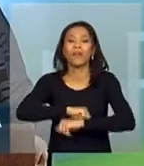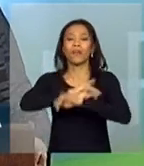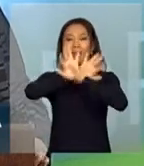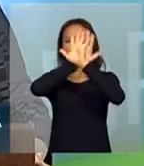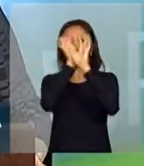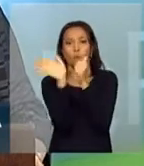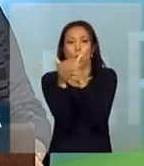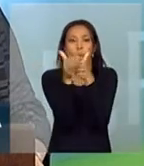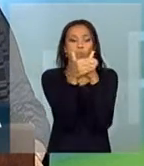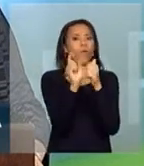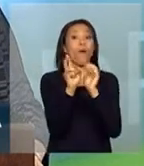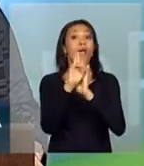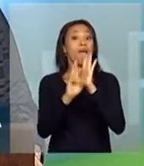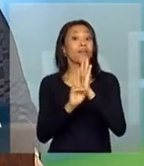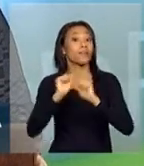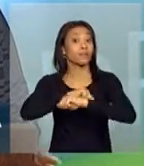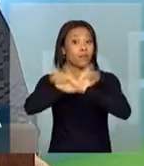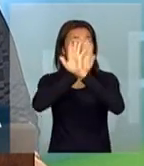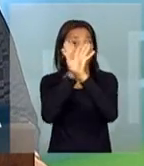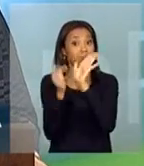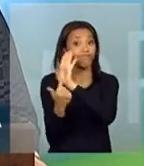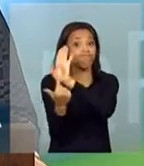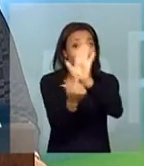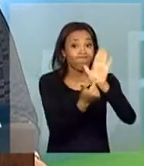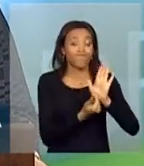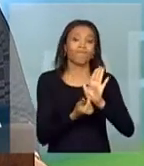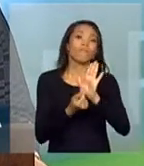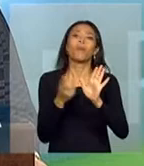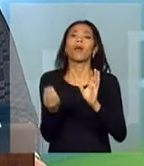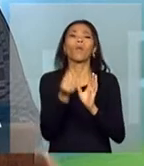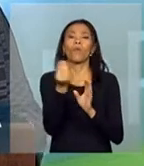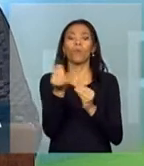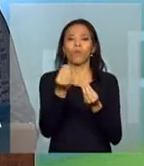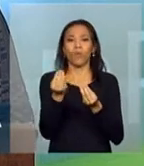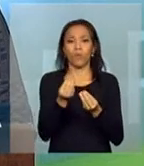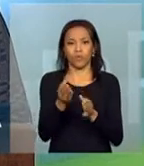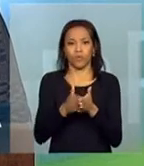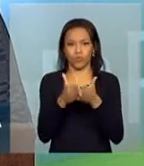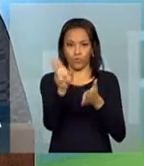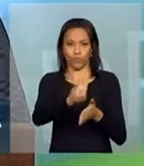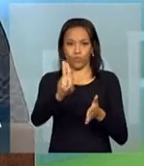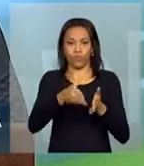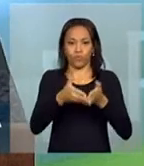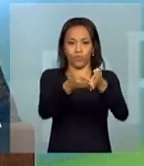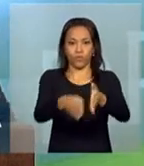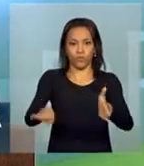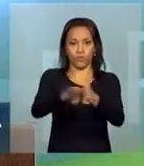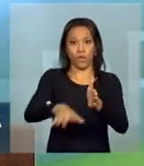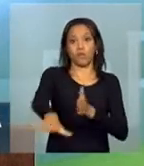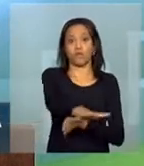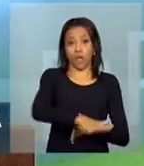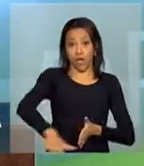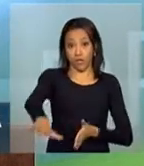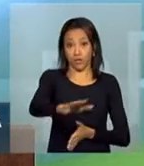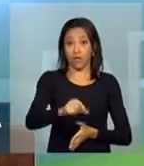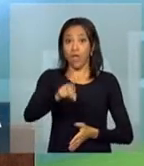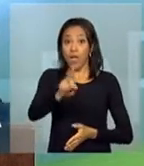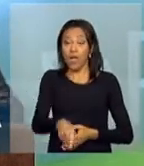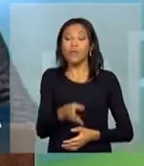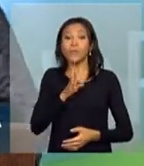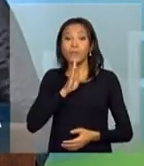temos regras claras para orientar a implantação de terminais de uso privado. As áreas utilizáveis são